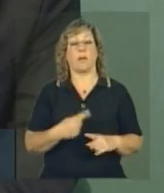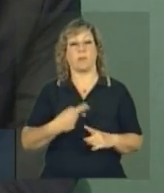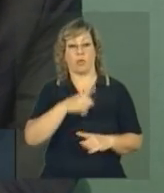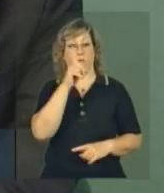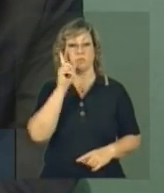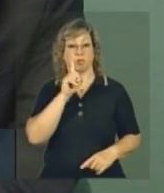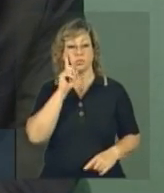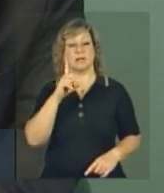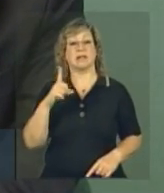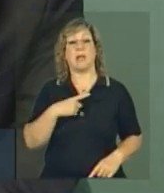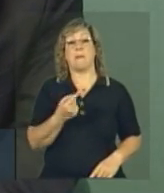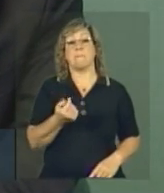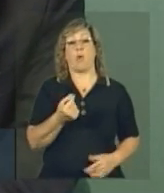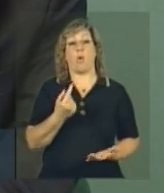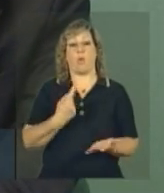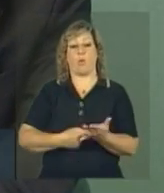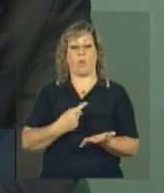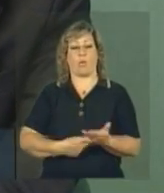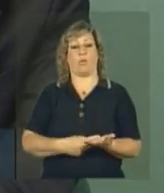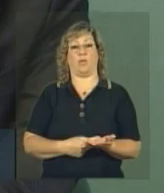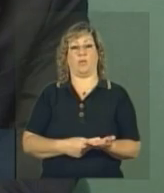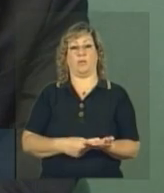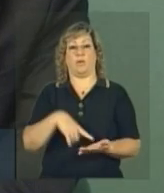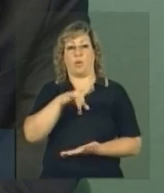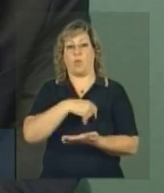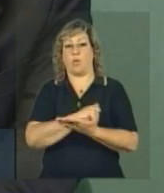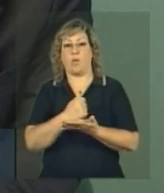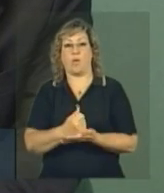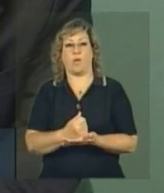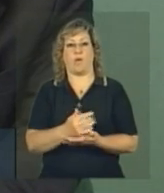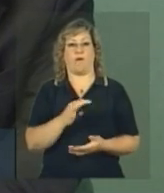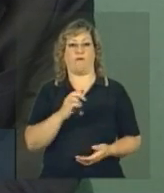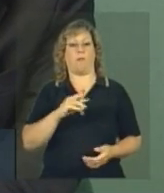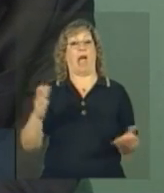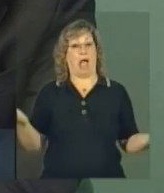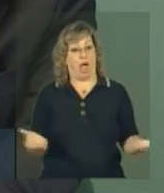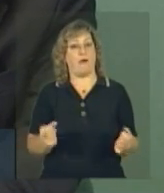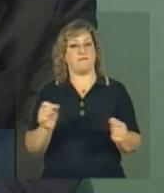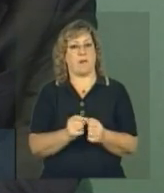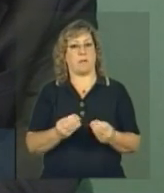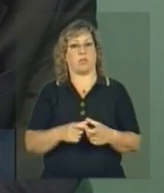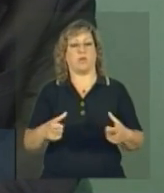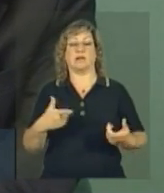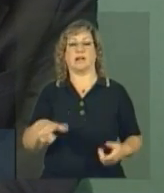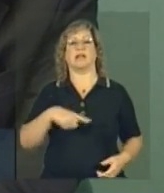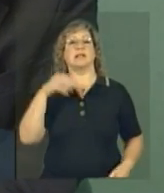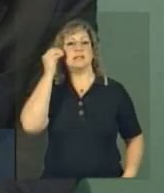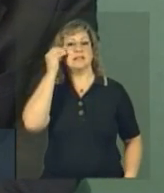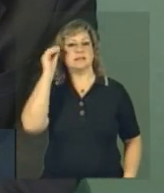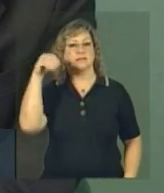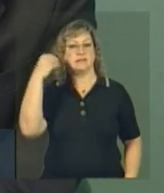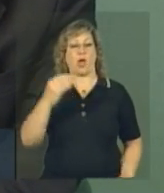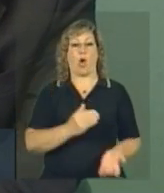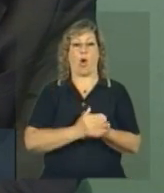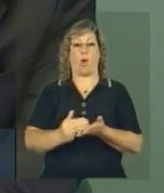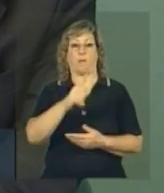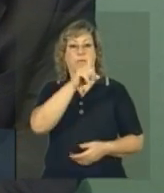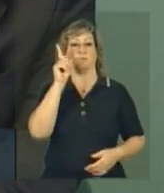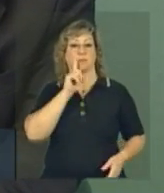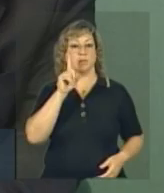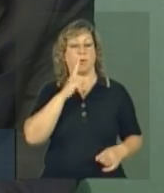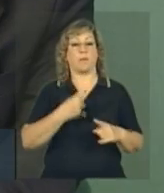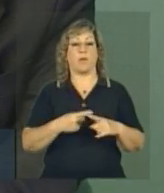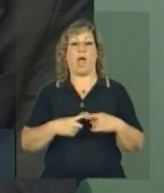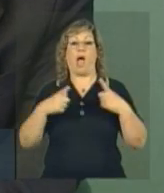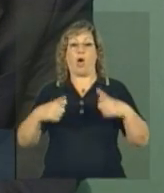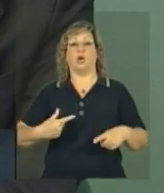Unidos nós temos poucos acordos formais, agora estamos fazendo os acordos formais. Então, foi um teste importante começar pelos Estados Unidos, que é